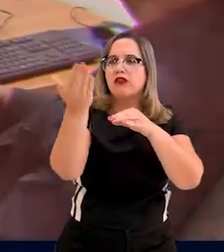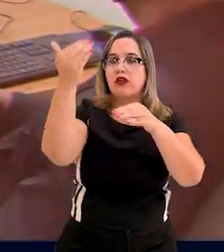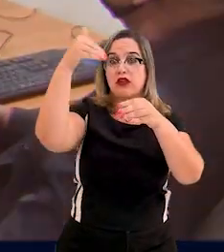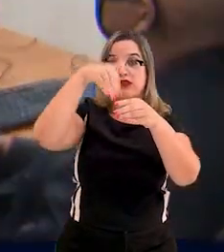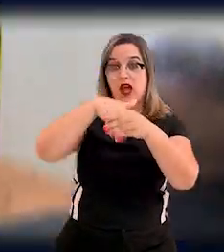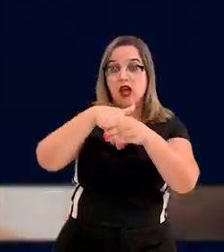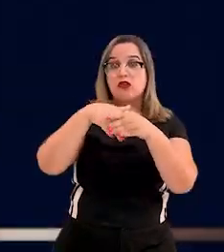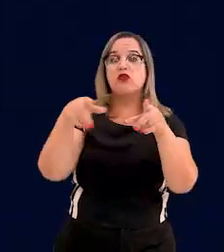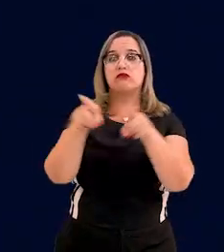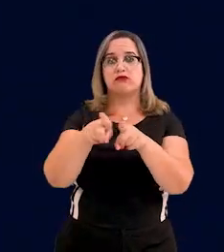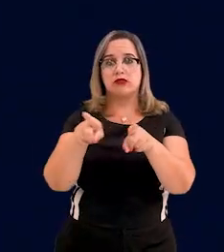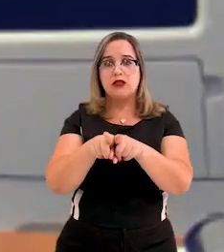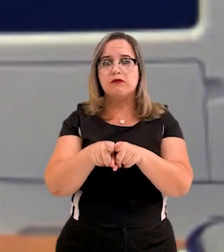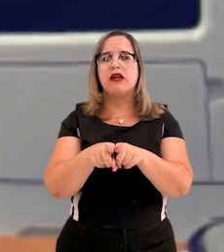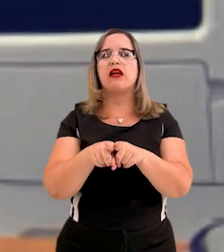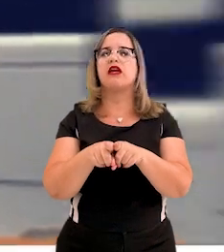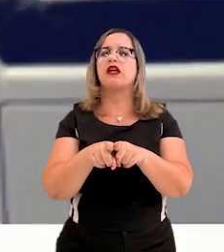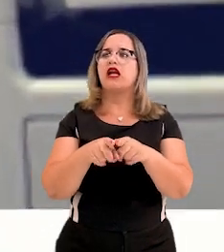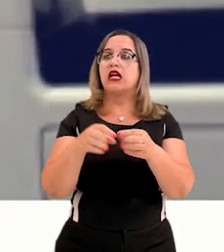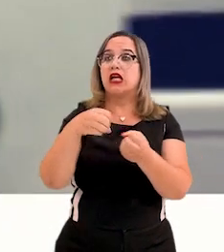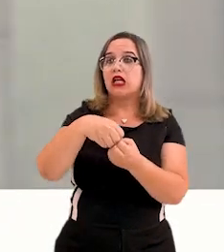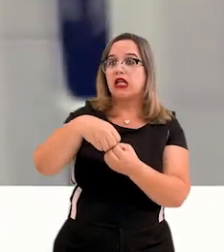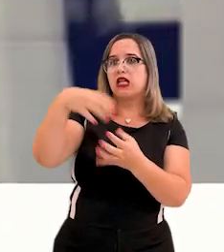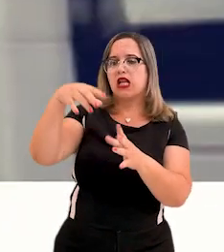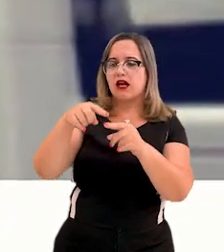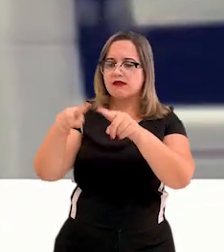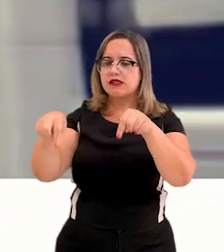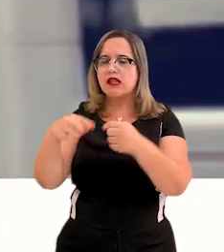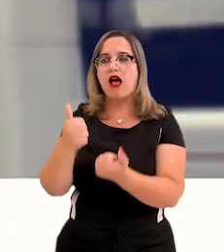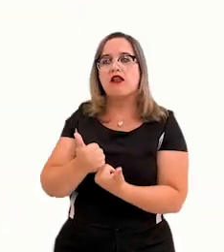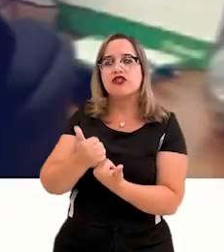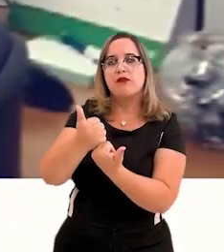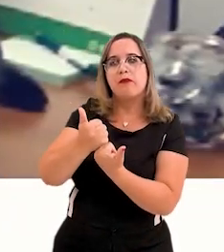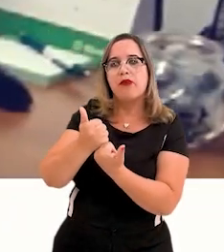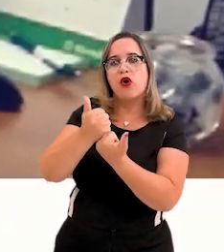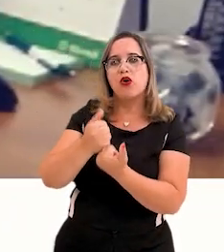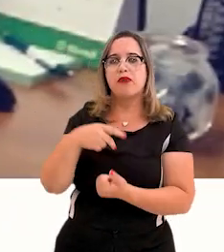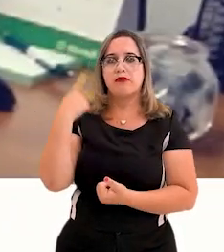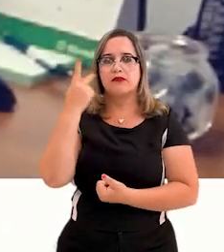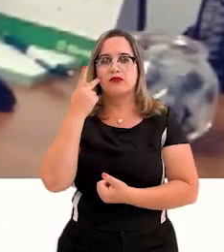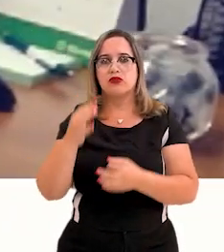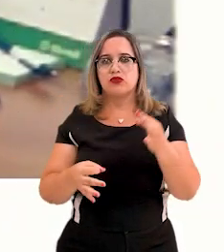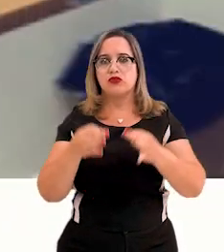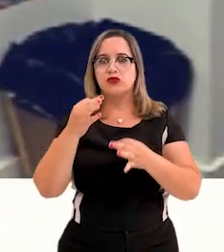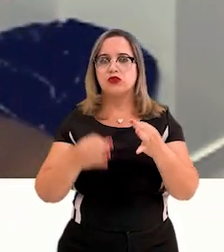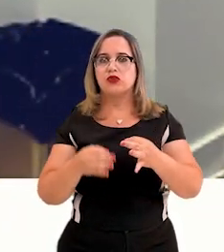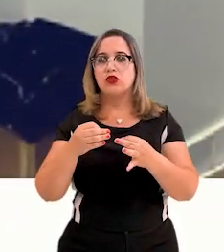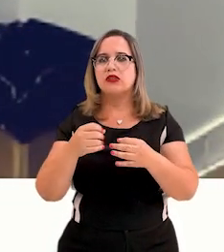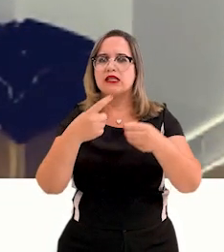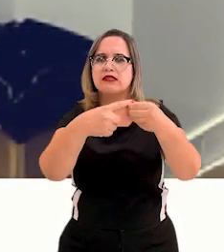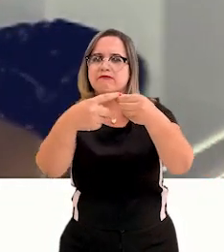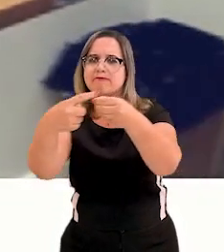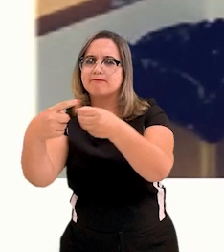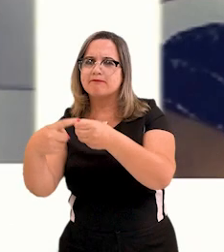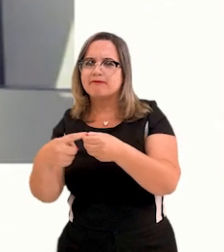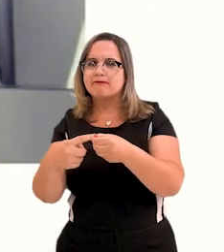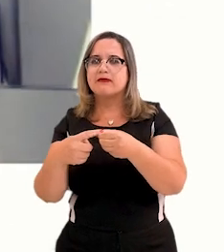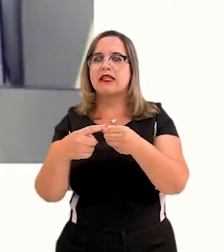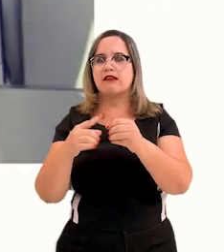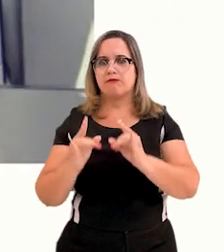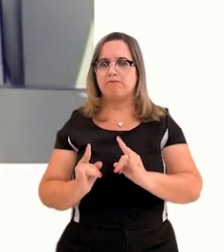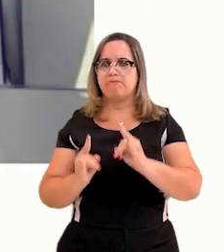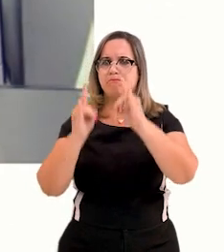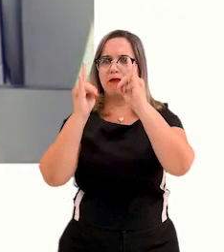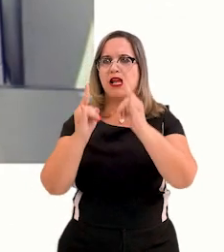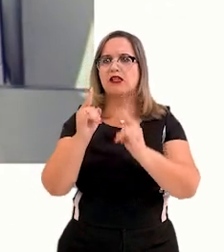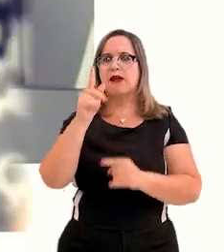e externas das unidades ministeriais, a instalação de sala de apoio para promotores de justiça do interior na